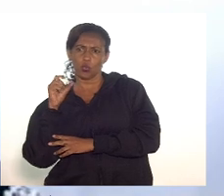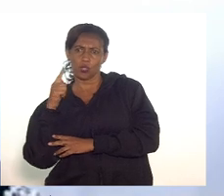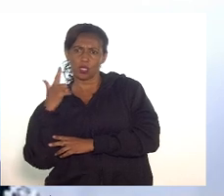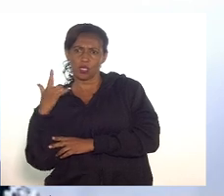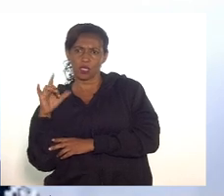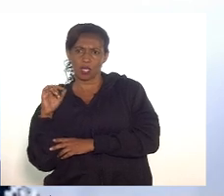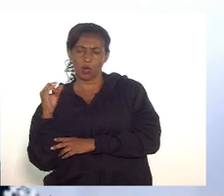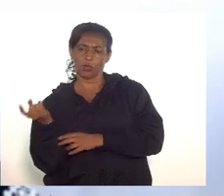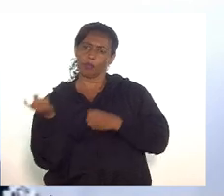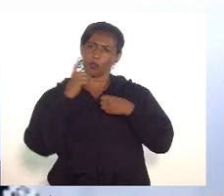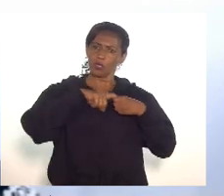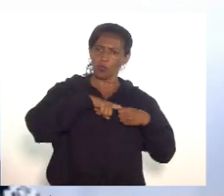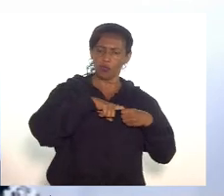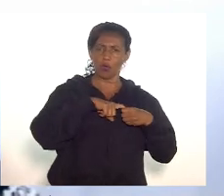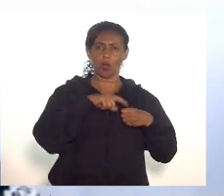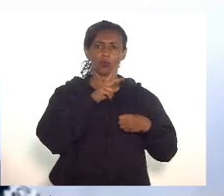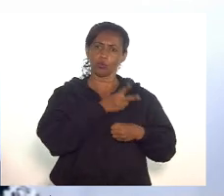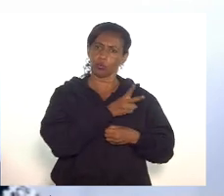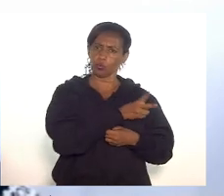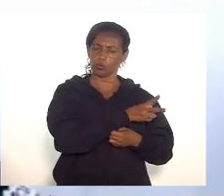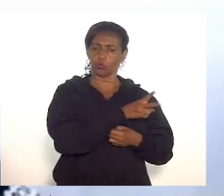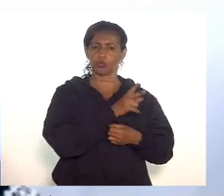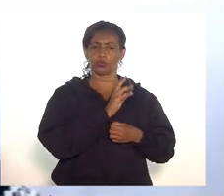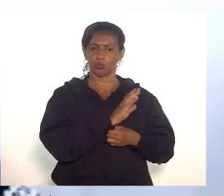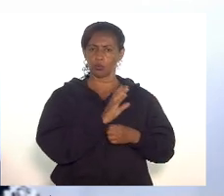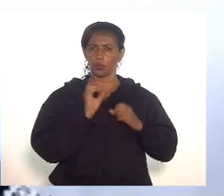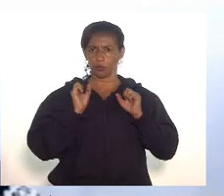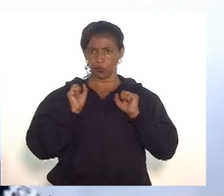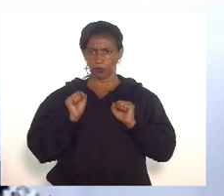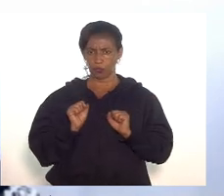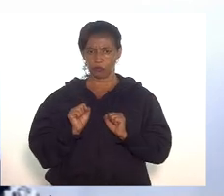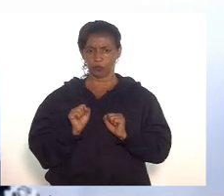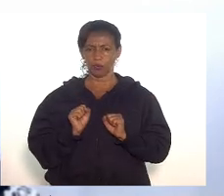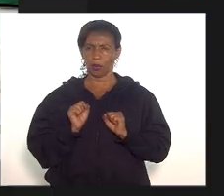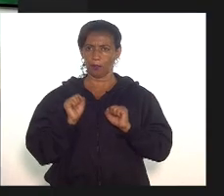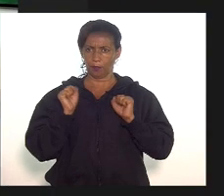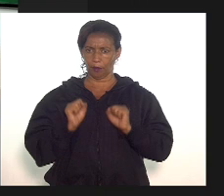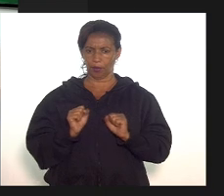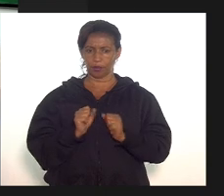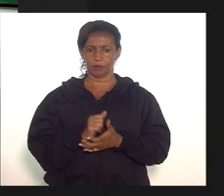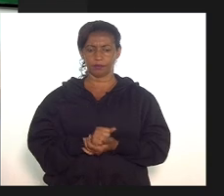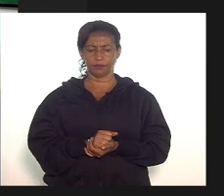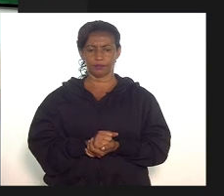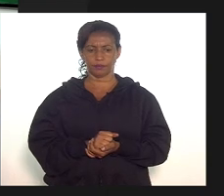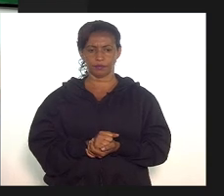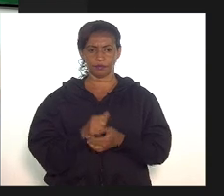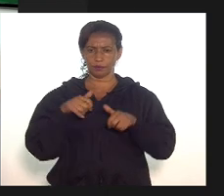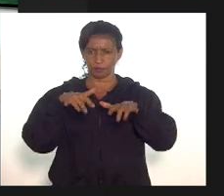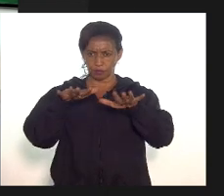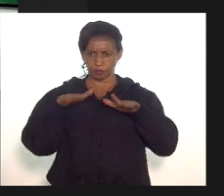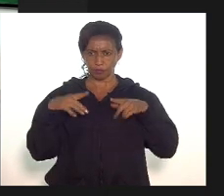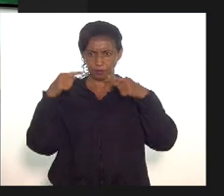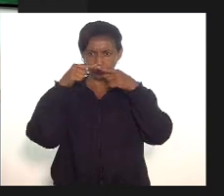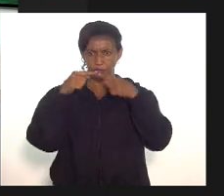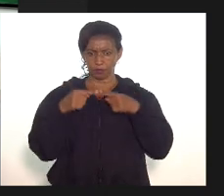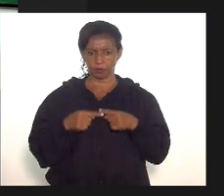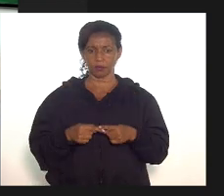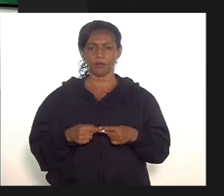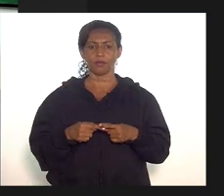ordem e volto novamente para acolher o parecer das comissões. É possível? O plenário concorda?